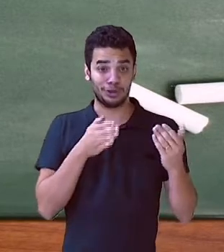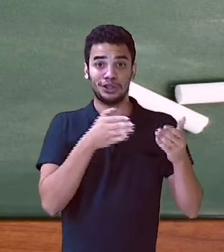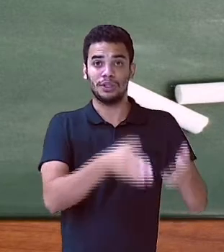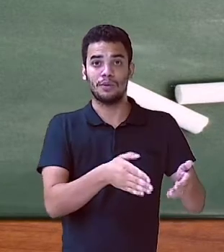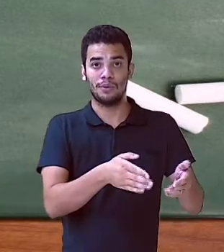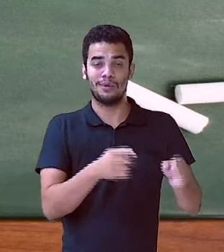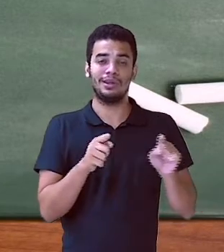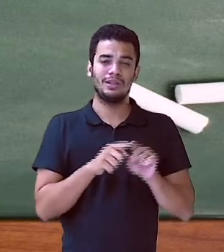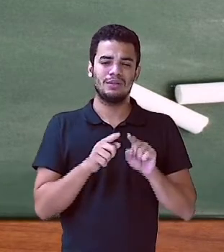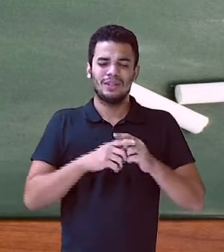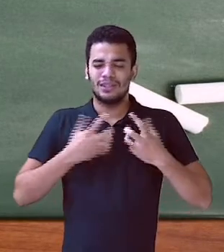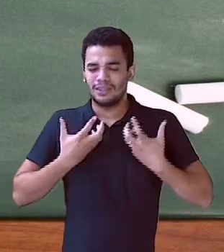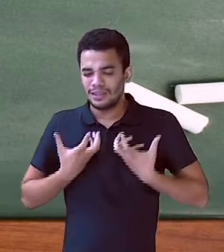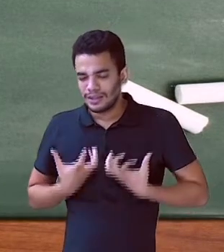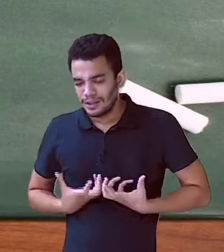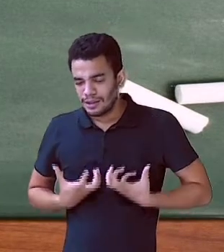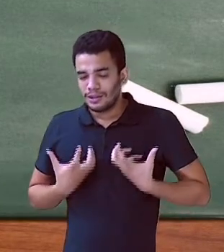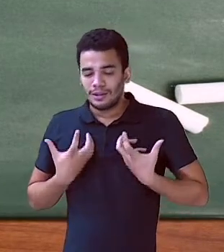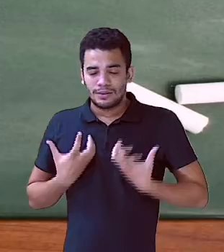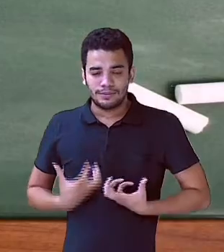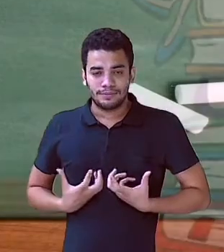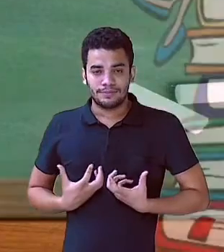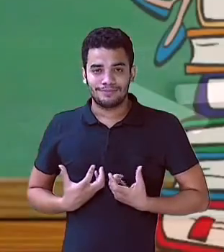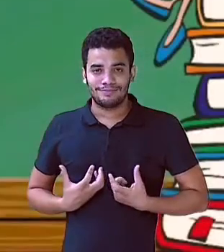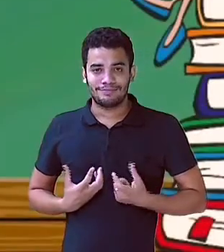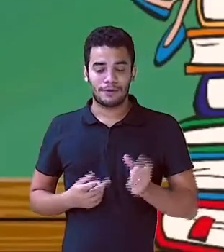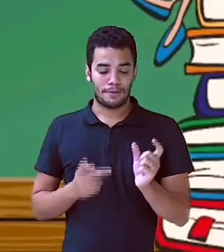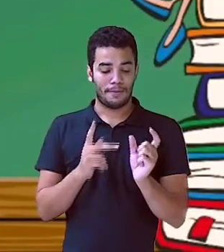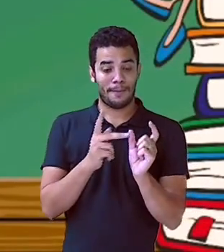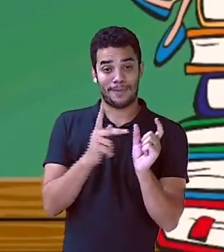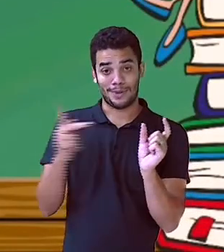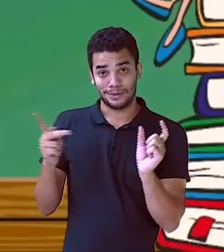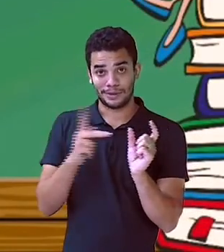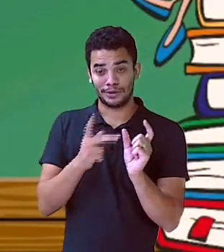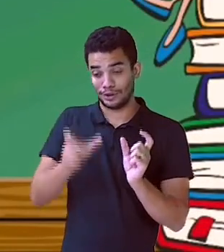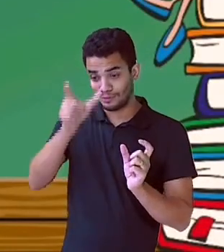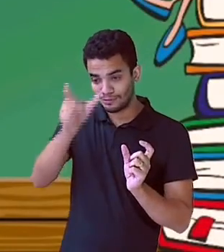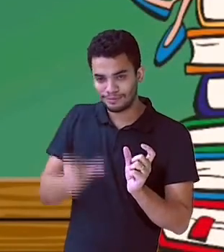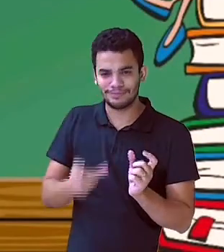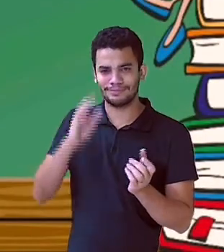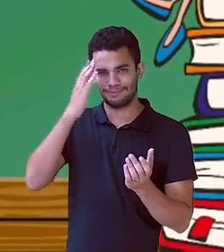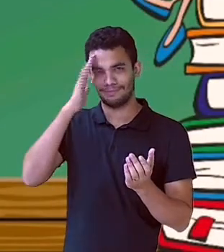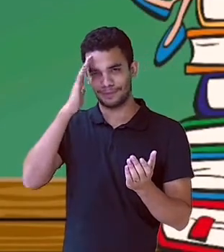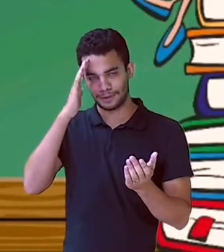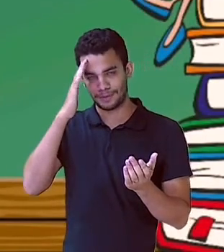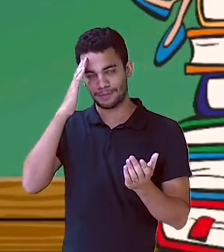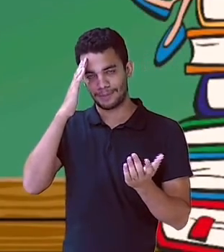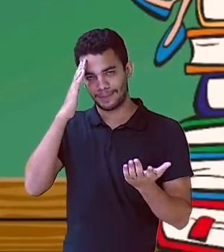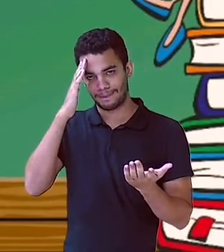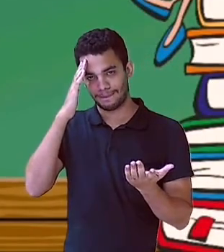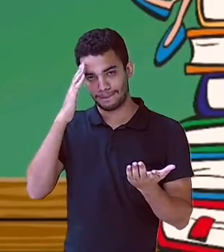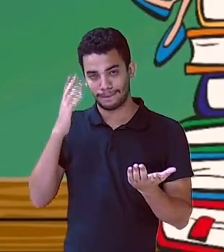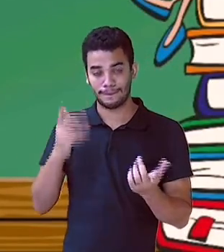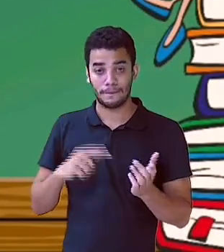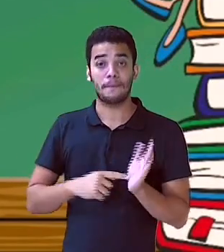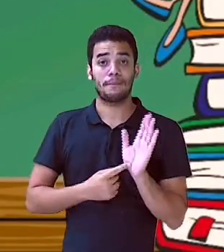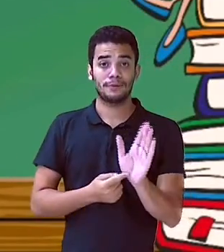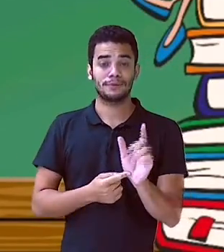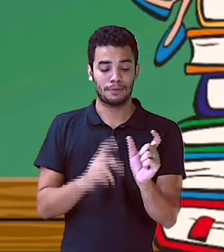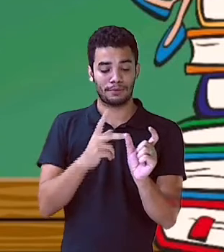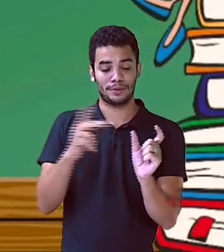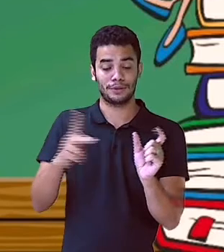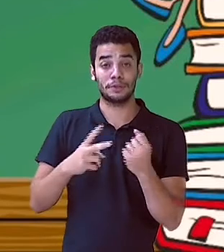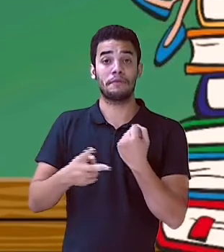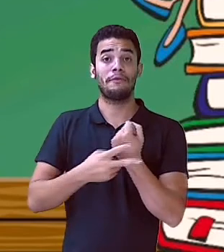Adjetivo, portanto, predicativo do sujeito. Ótimo. Finalizamos aqui, então, o predicativo verbo nominal, quando ele é